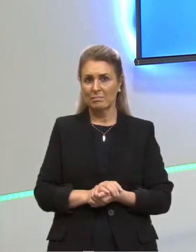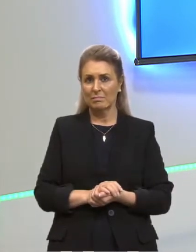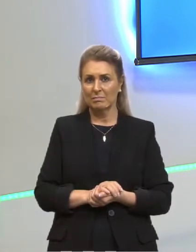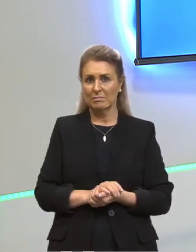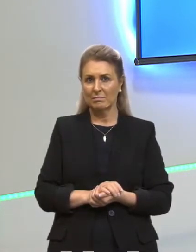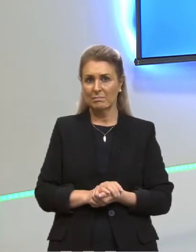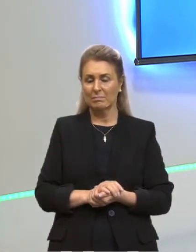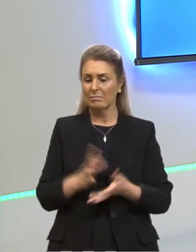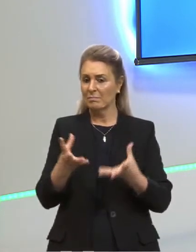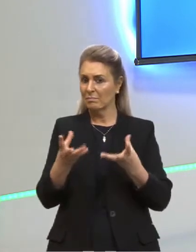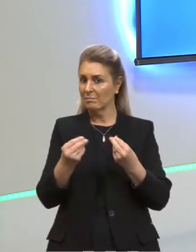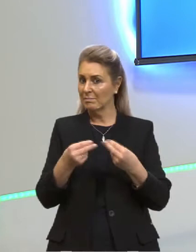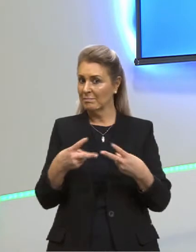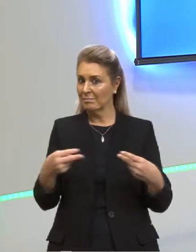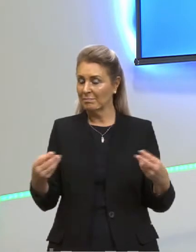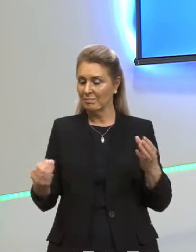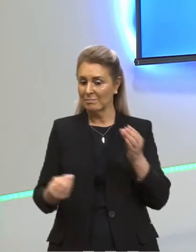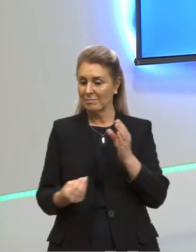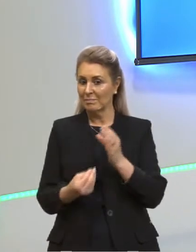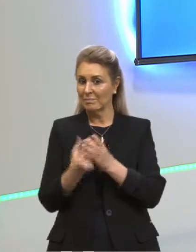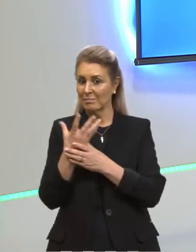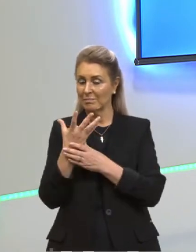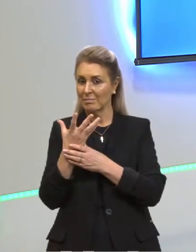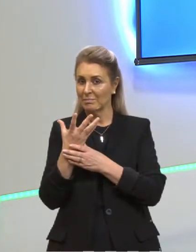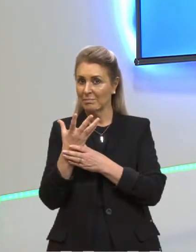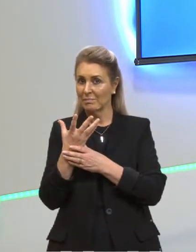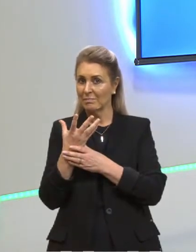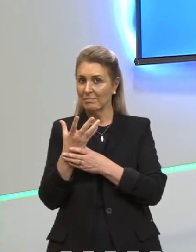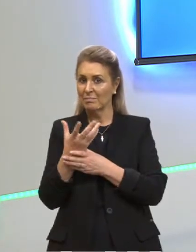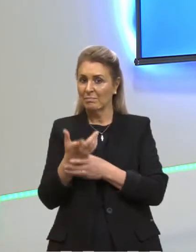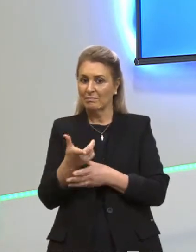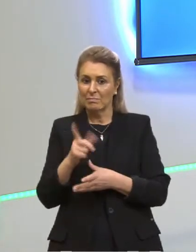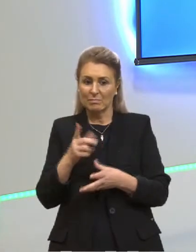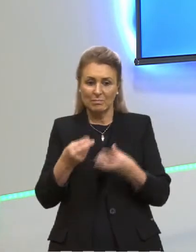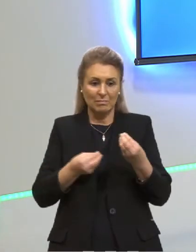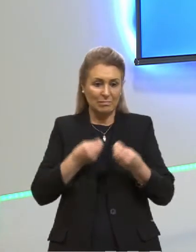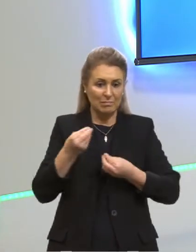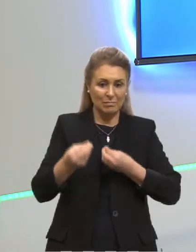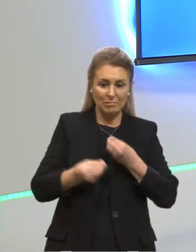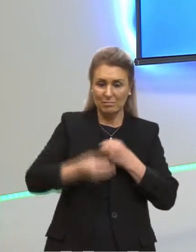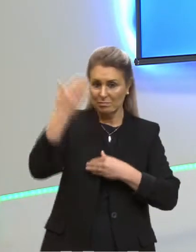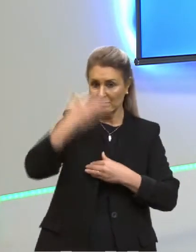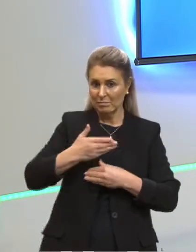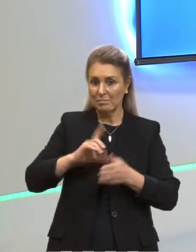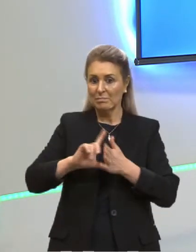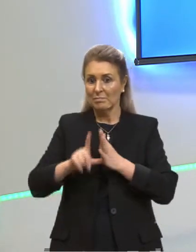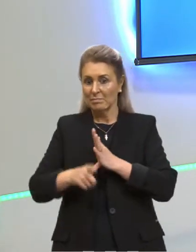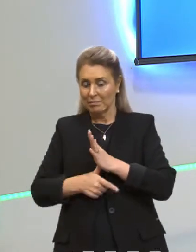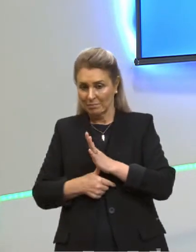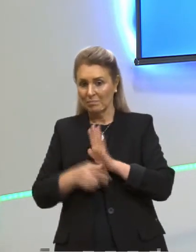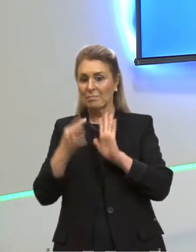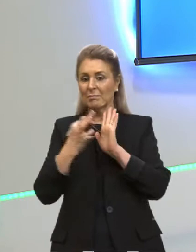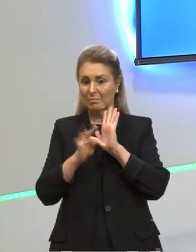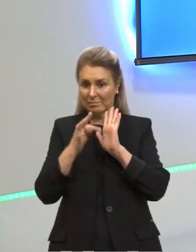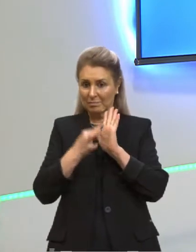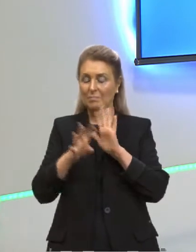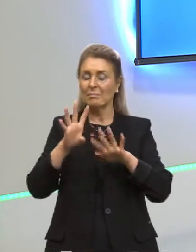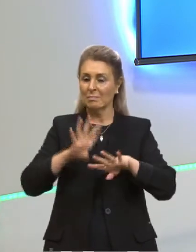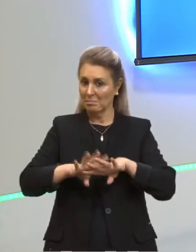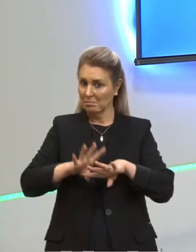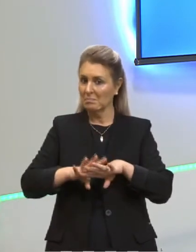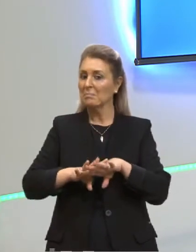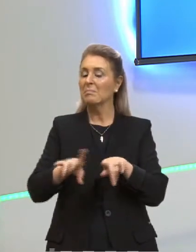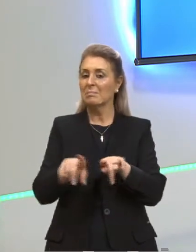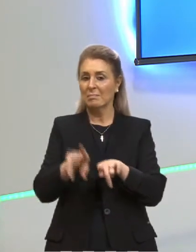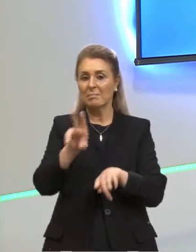Então, muitas coisas criadas, não tinha como eles comprovar, mas depois teorizadas matematicamente